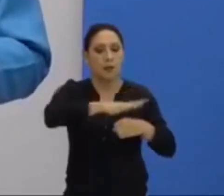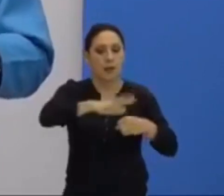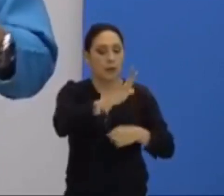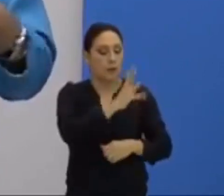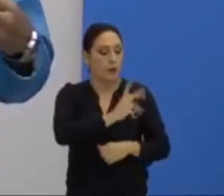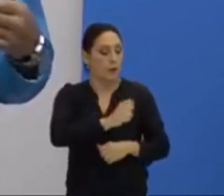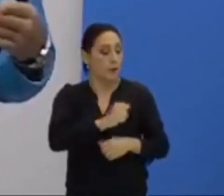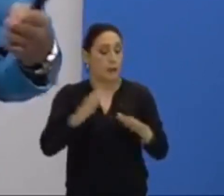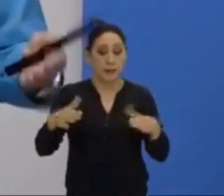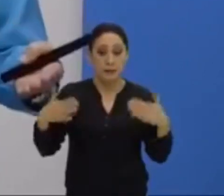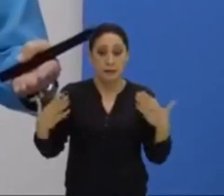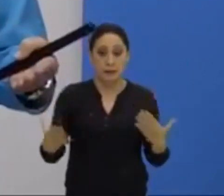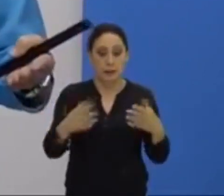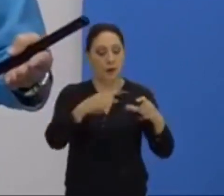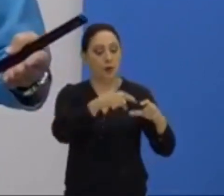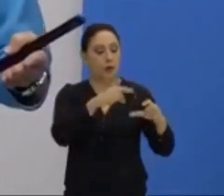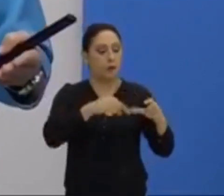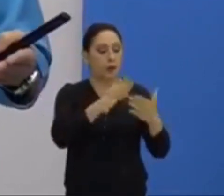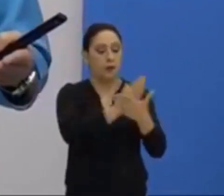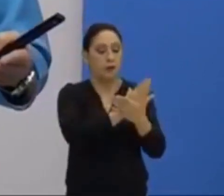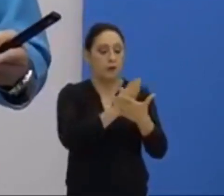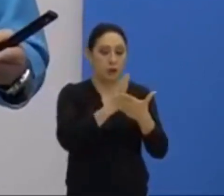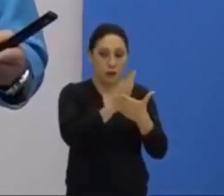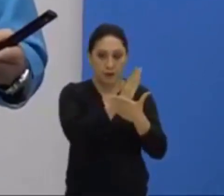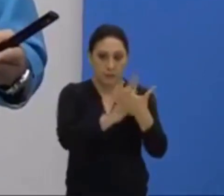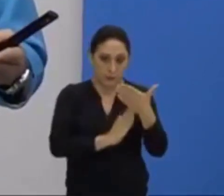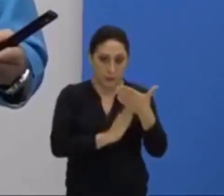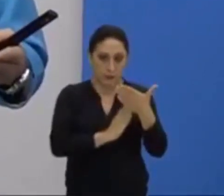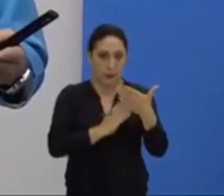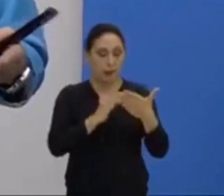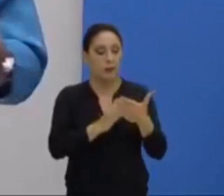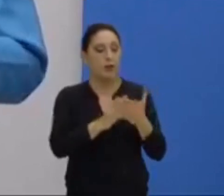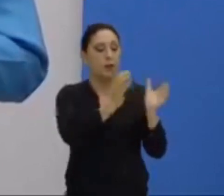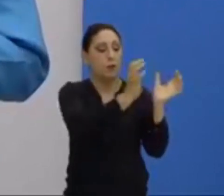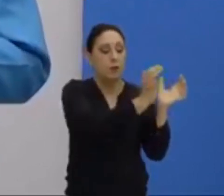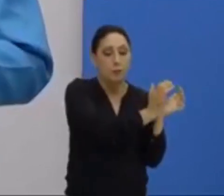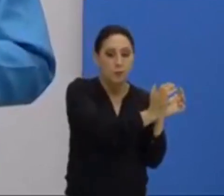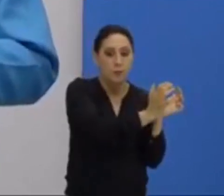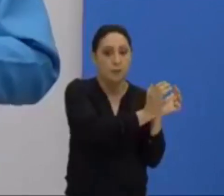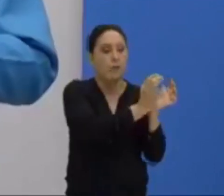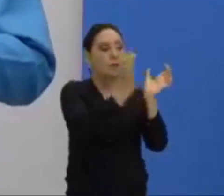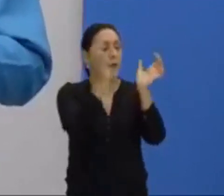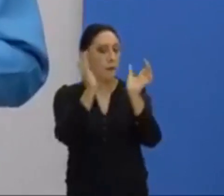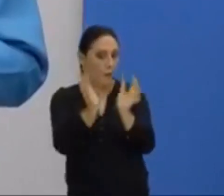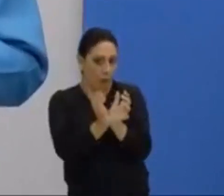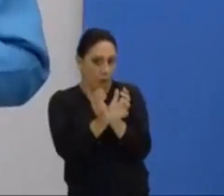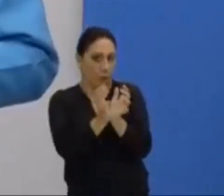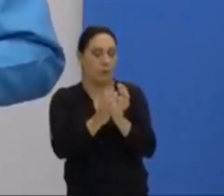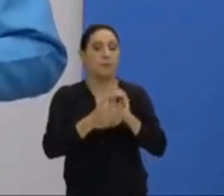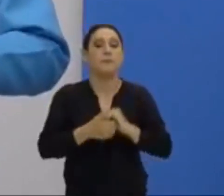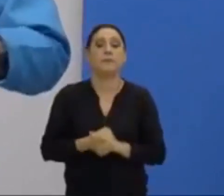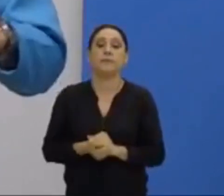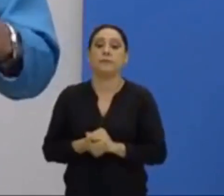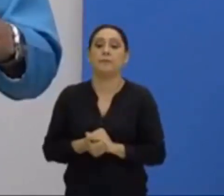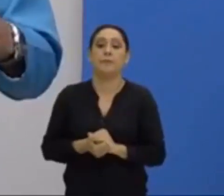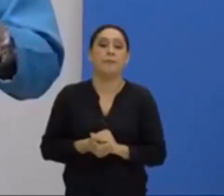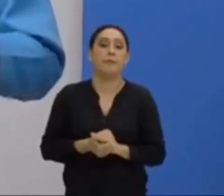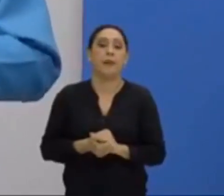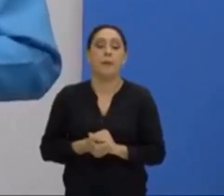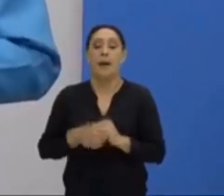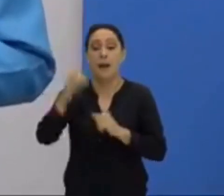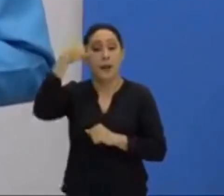Ou seja, o território deveria ser dividido para colocar palestinos de um lado e judeus do outro lado, para justamente